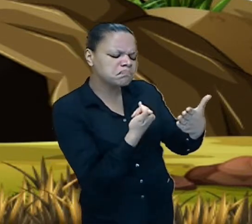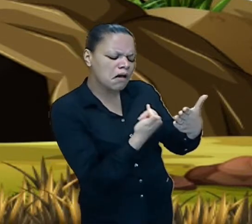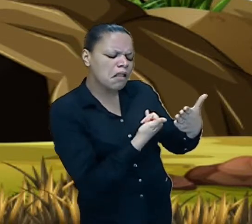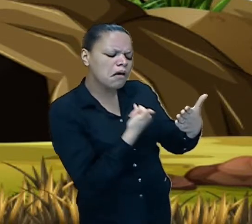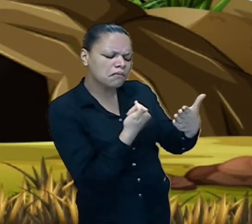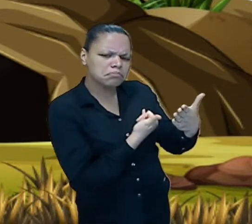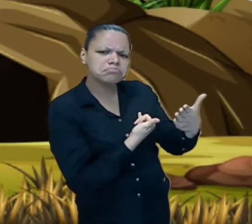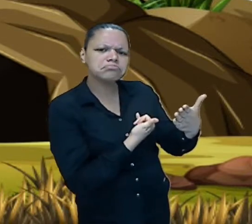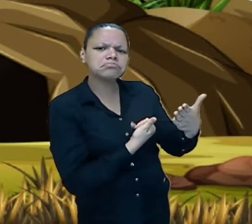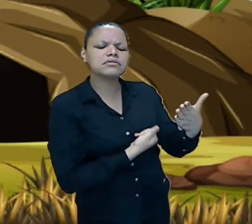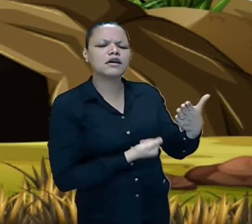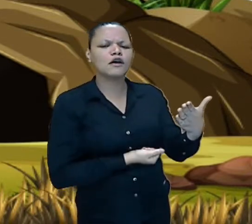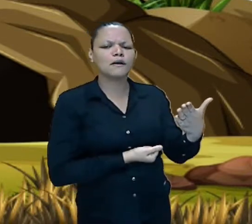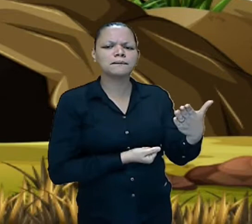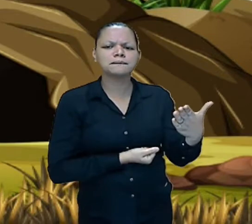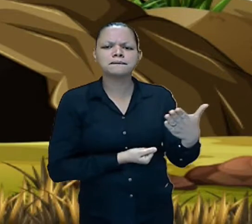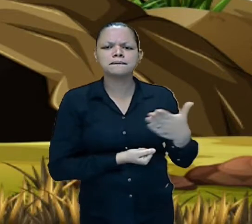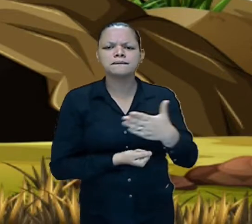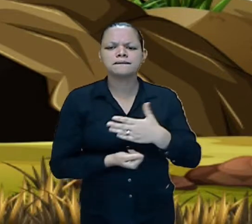assim